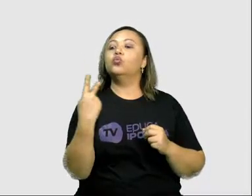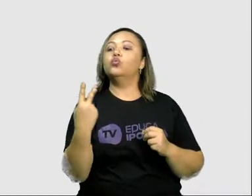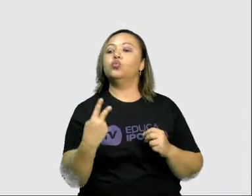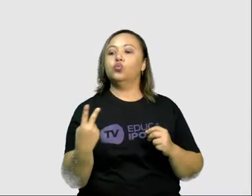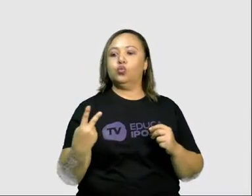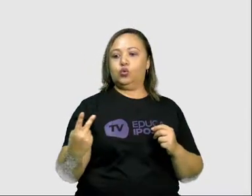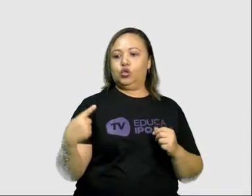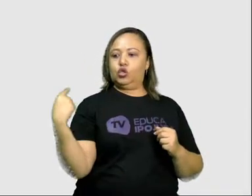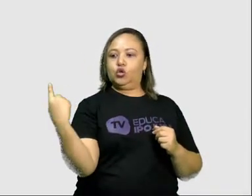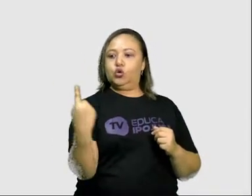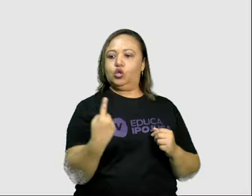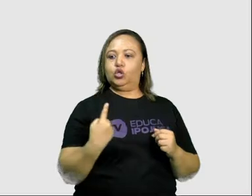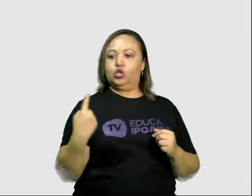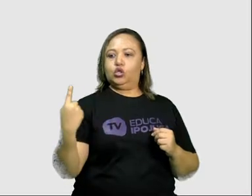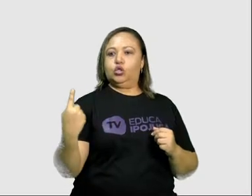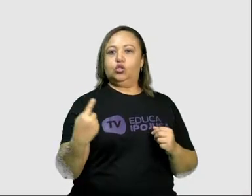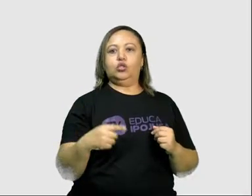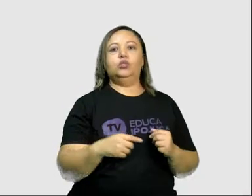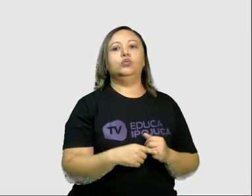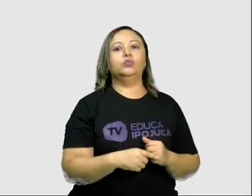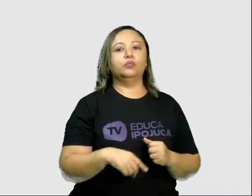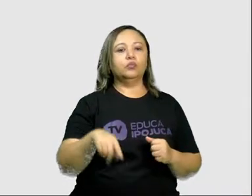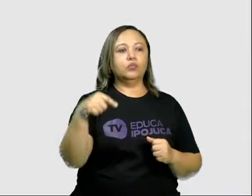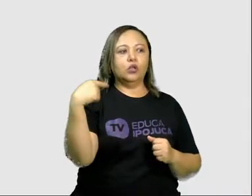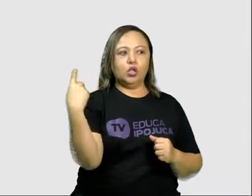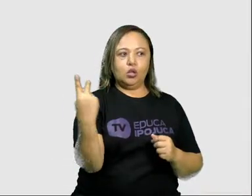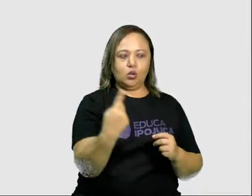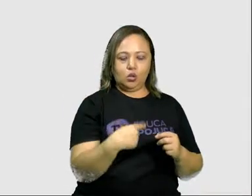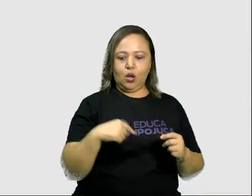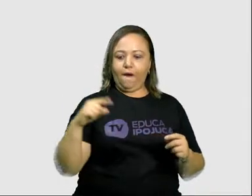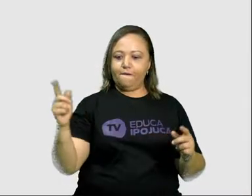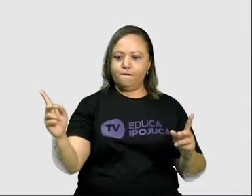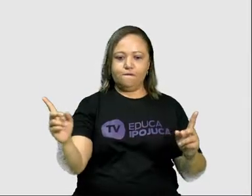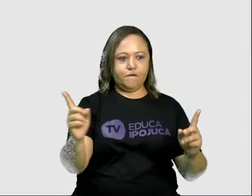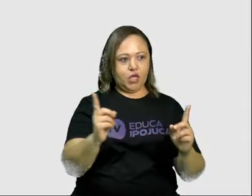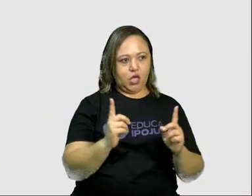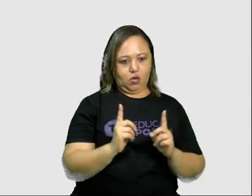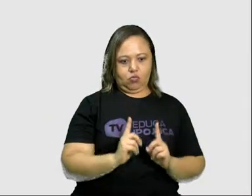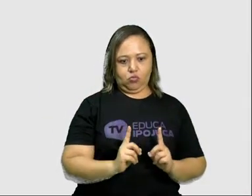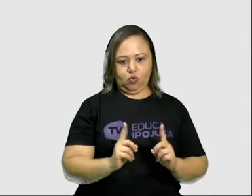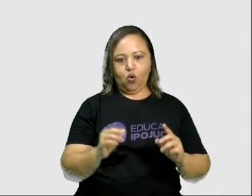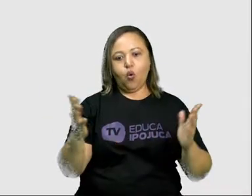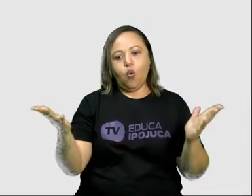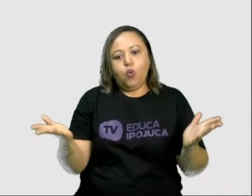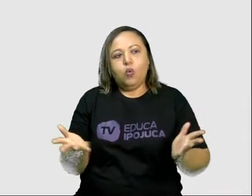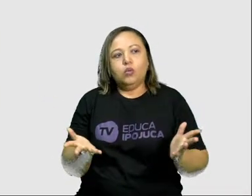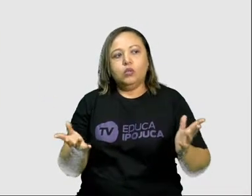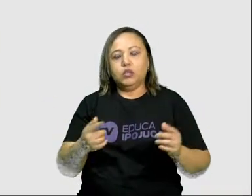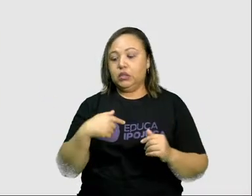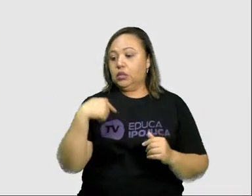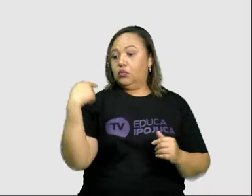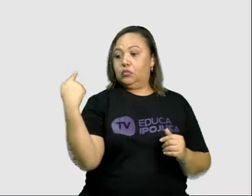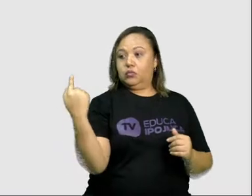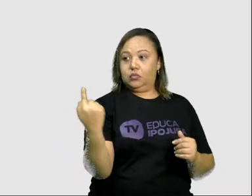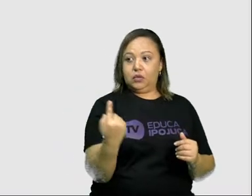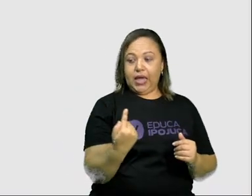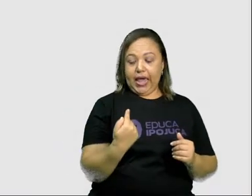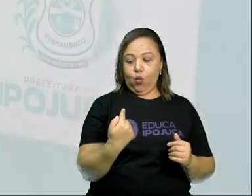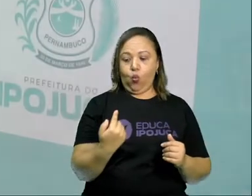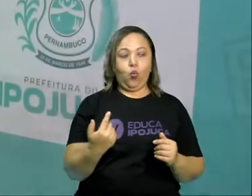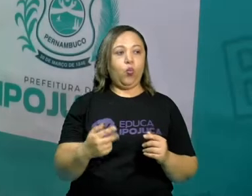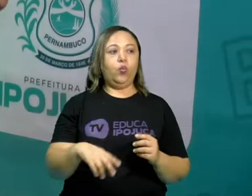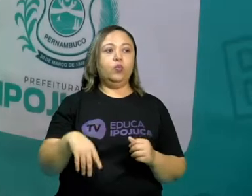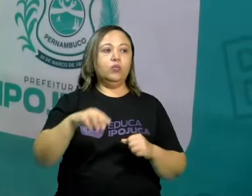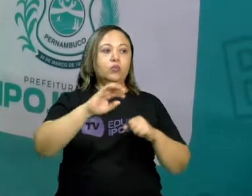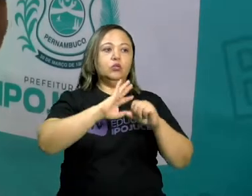nós. Eu e Raquel viemos hoje. Então, já não é só eu. Quando eu falo